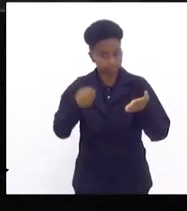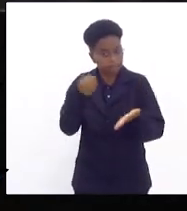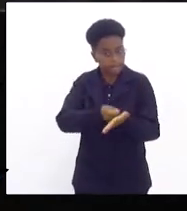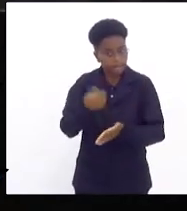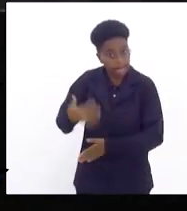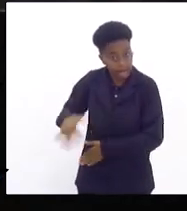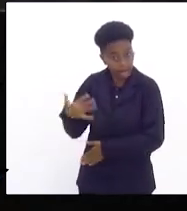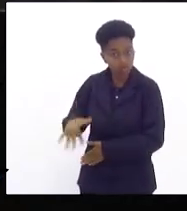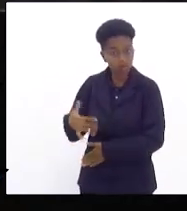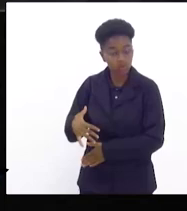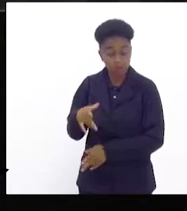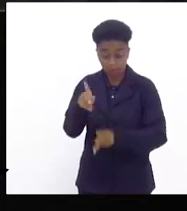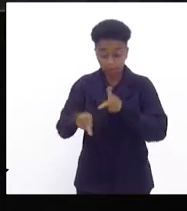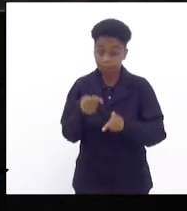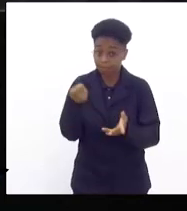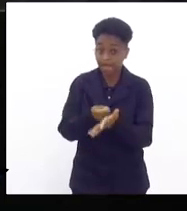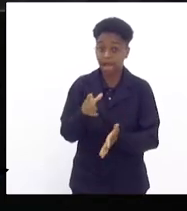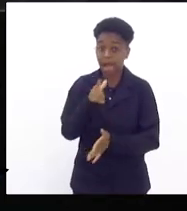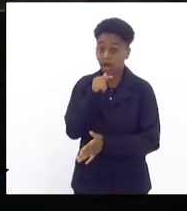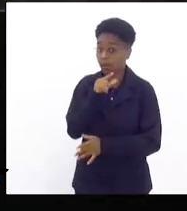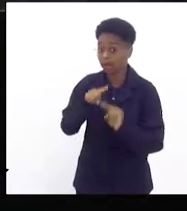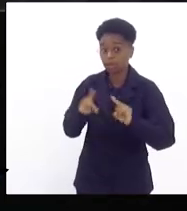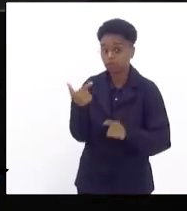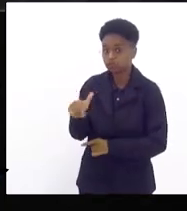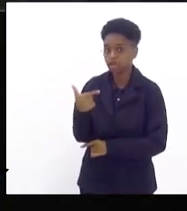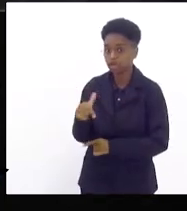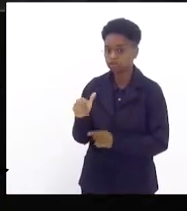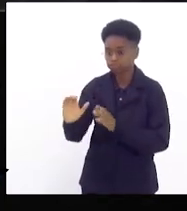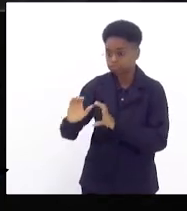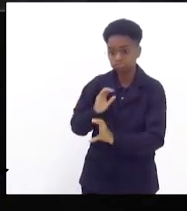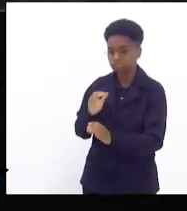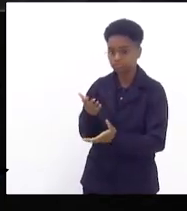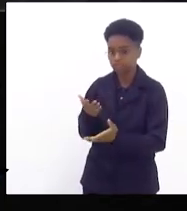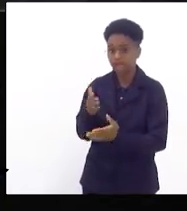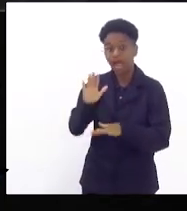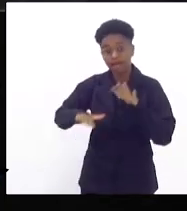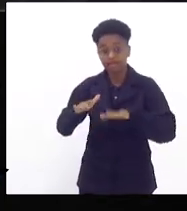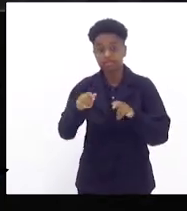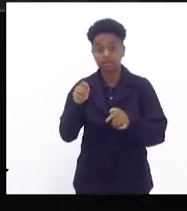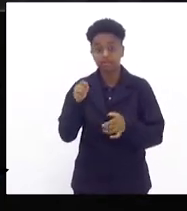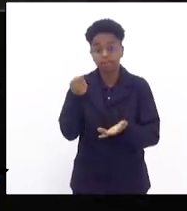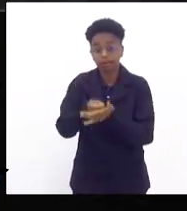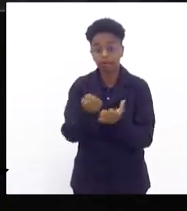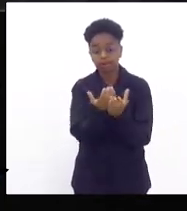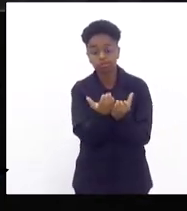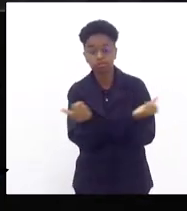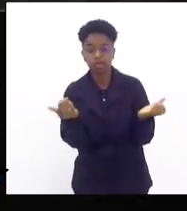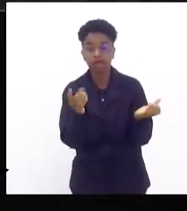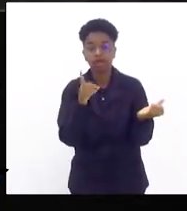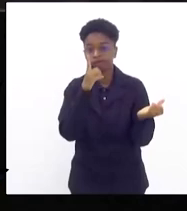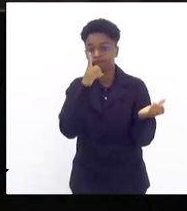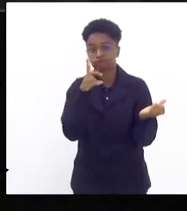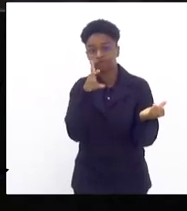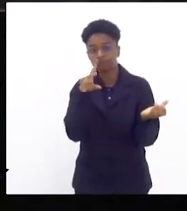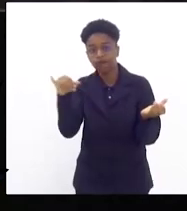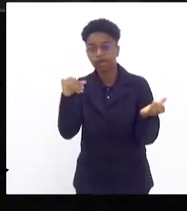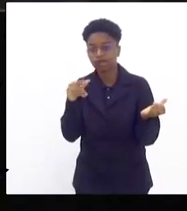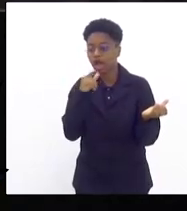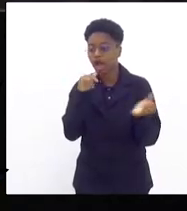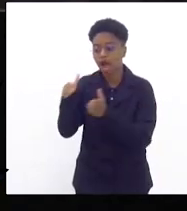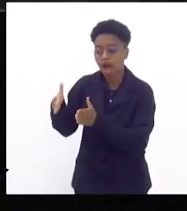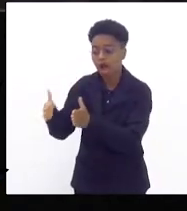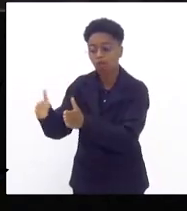a população paga água e não tem água às vezes eu pago o esgoto o esgoto dela vai para lá no Rio ou vai para na Bahia de Guanabal de